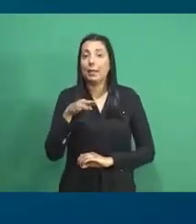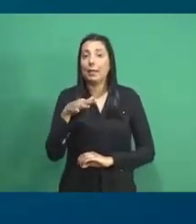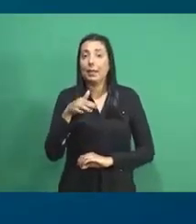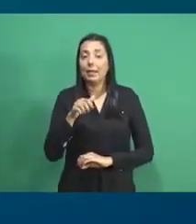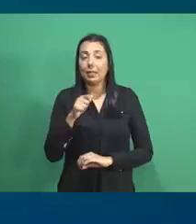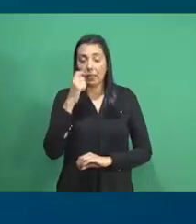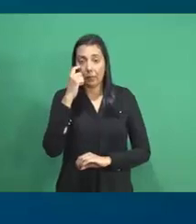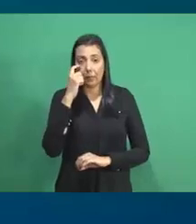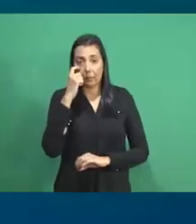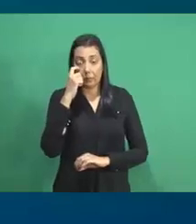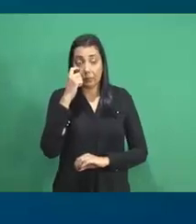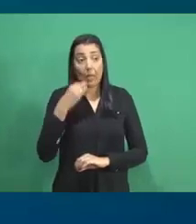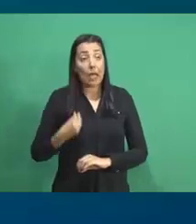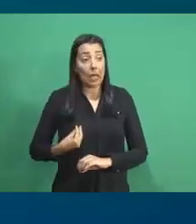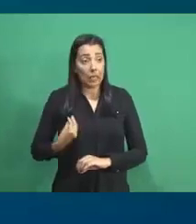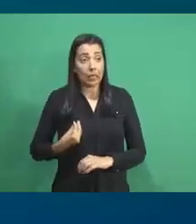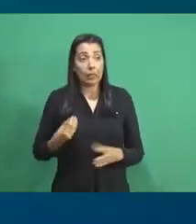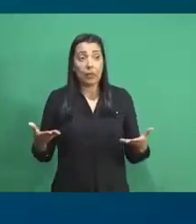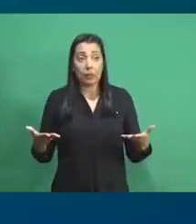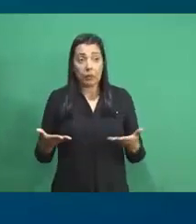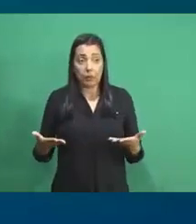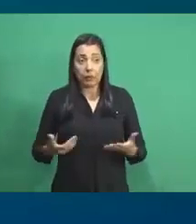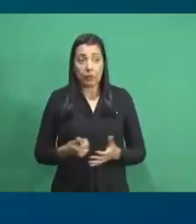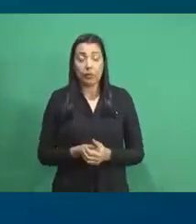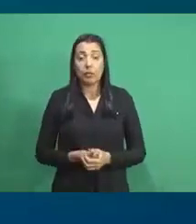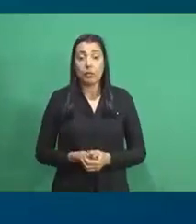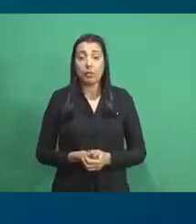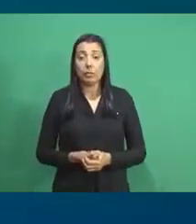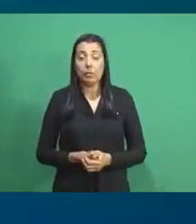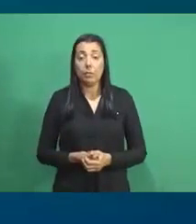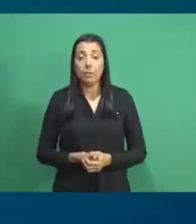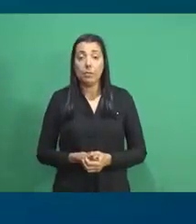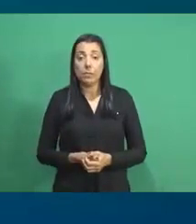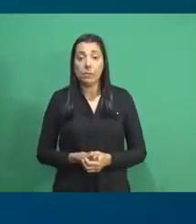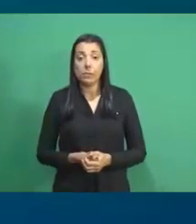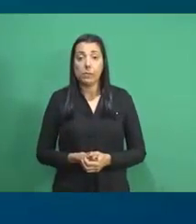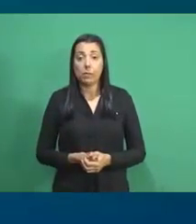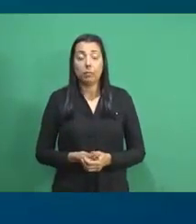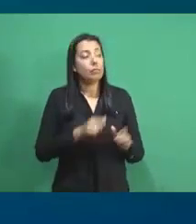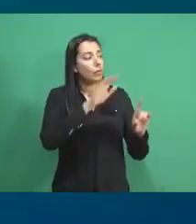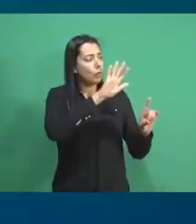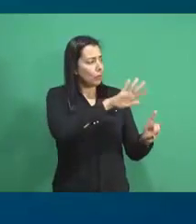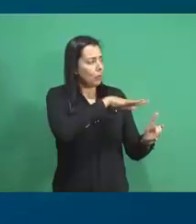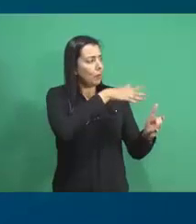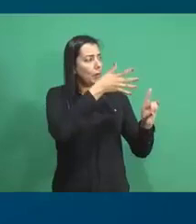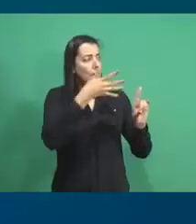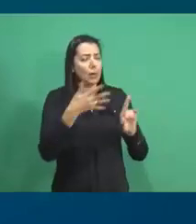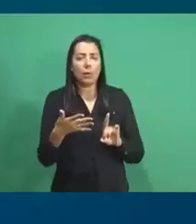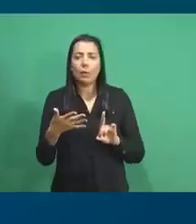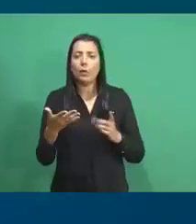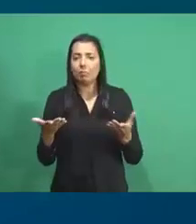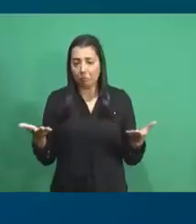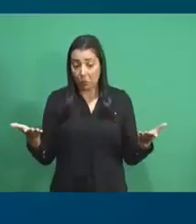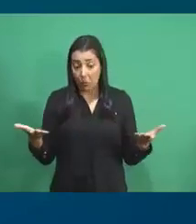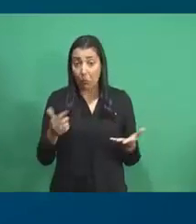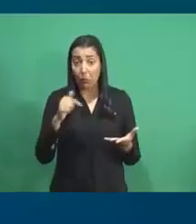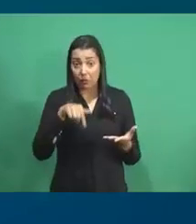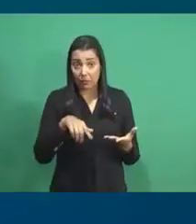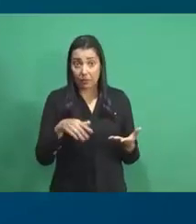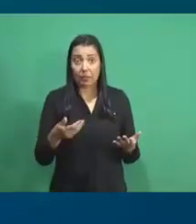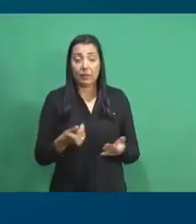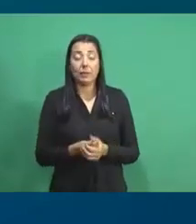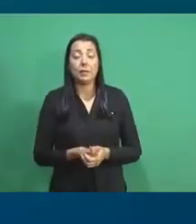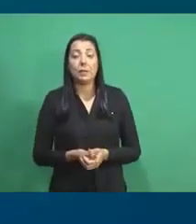Ela está aqui conosco e é uma honra recebê-la aqui nesse